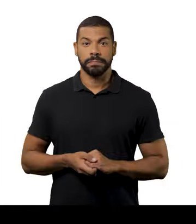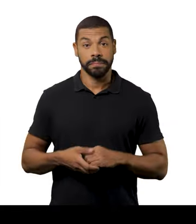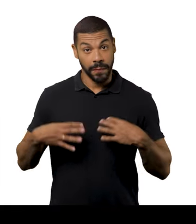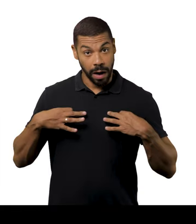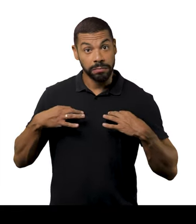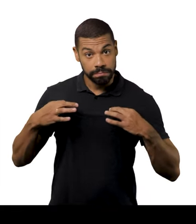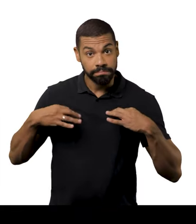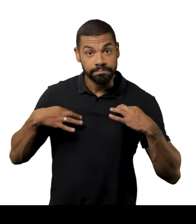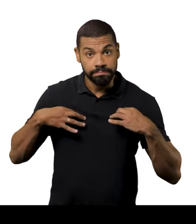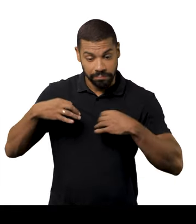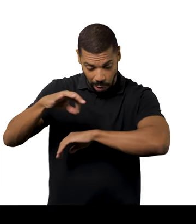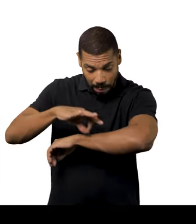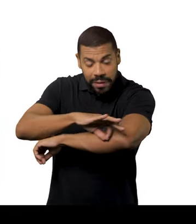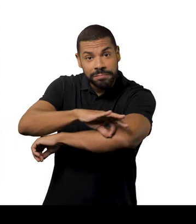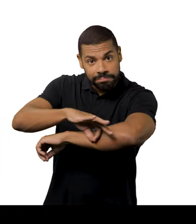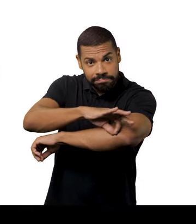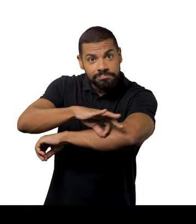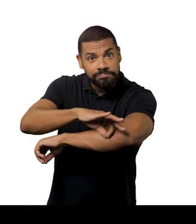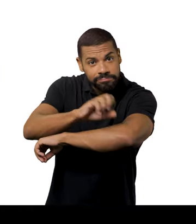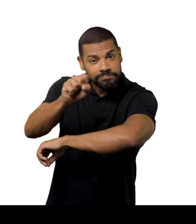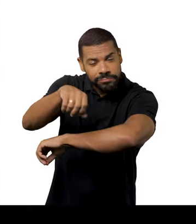A roupa é uma arquitetura,